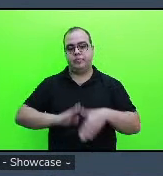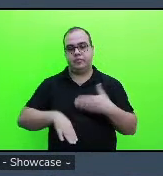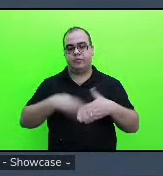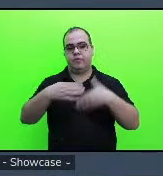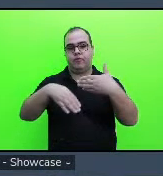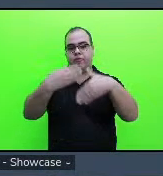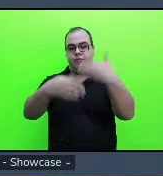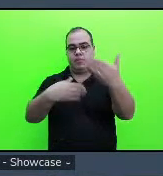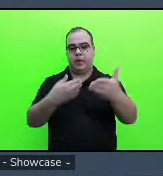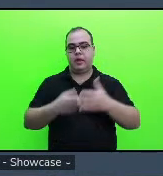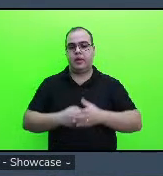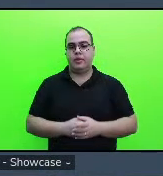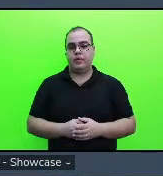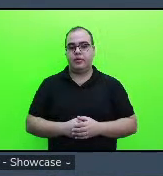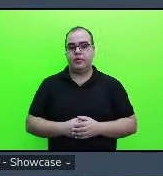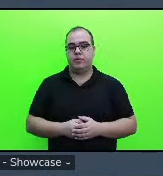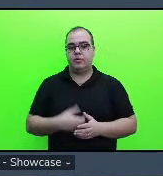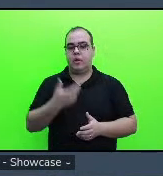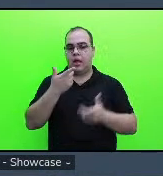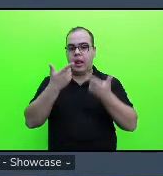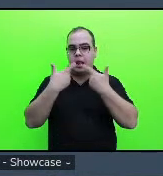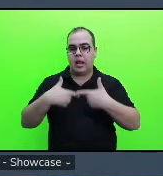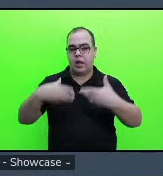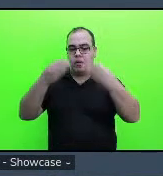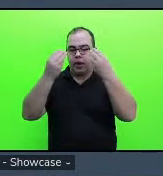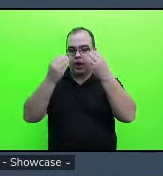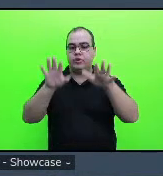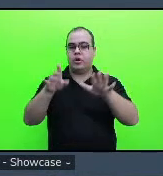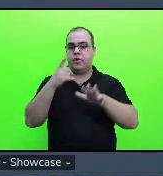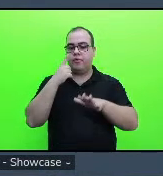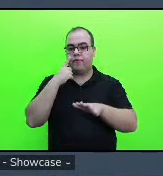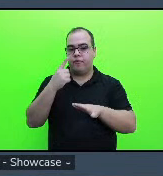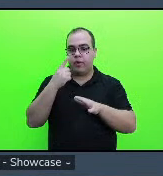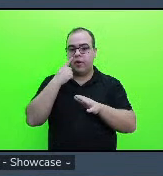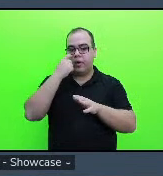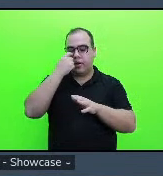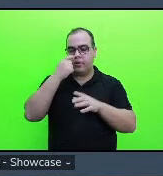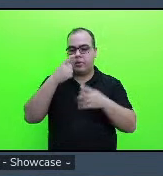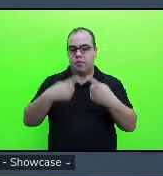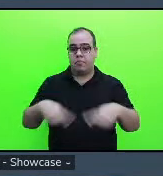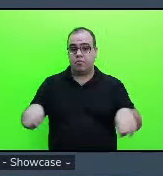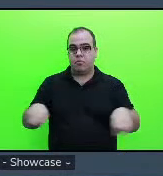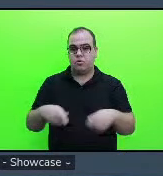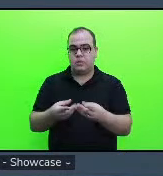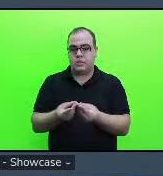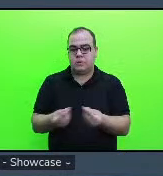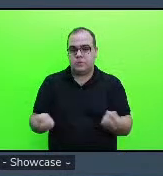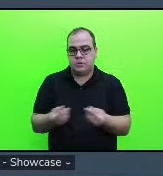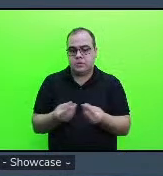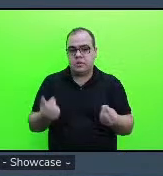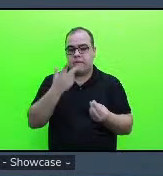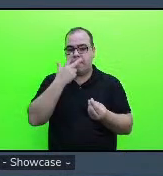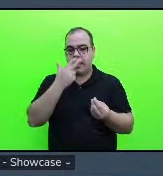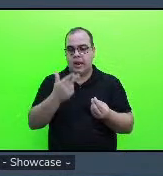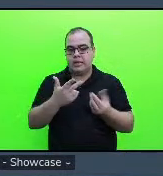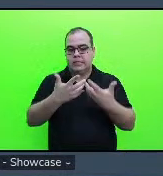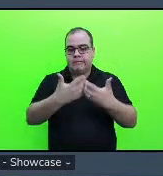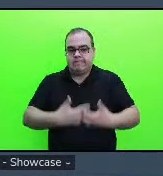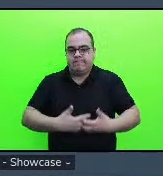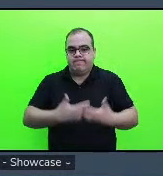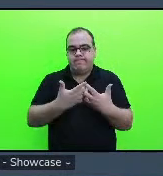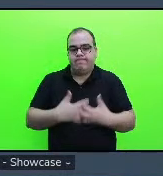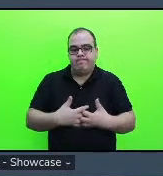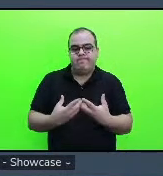então por isso muitas vezes a música ela é trabalhada de forma muito mecânica e não é explorada com a